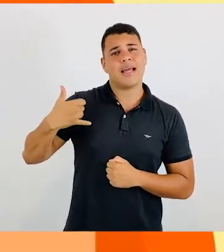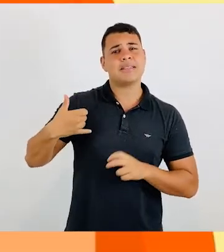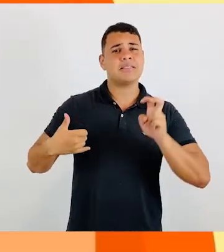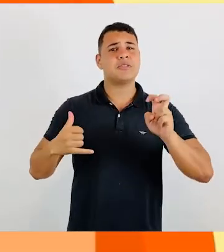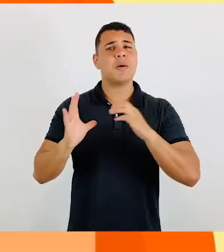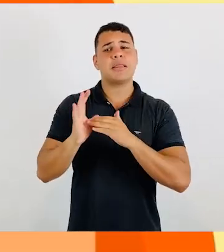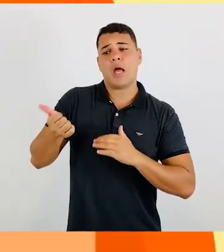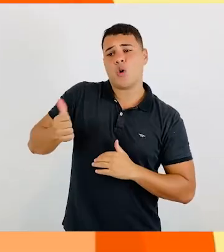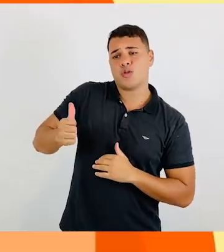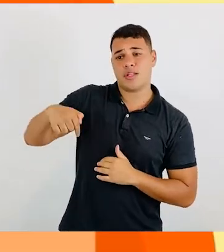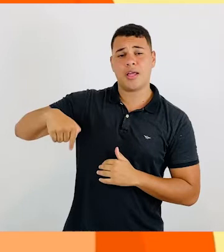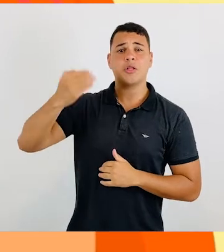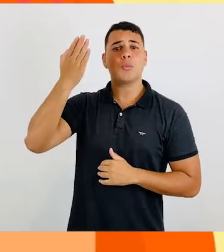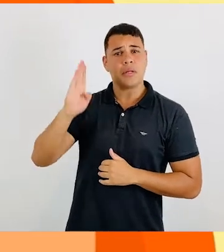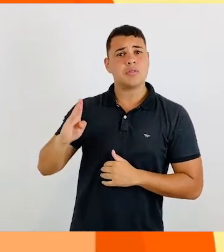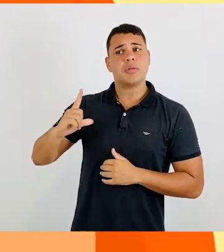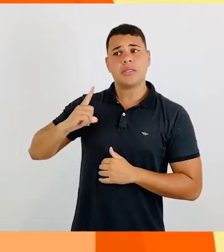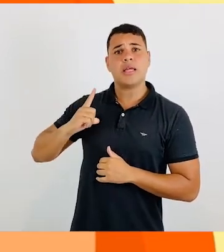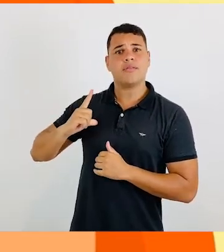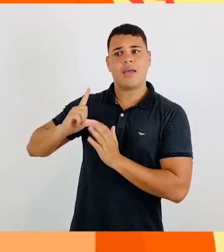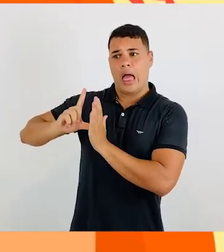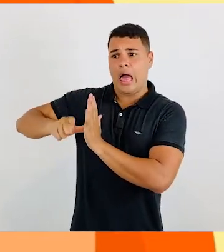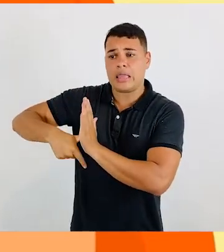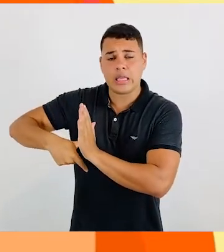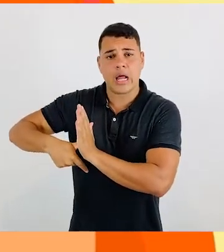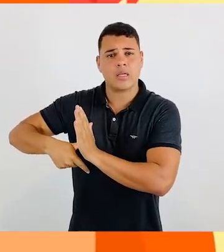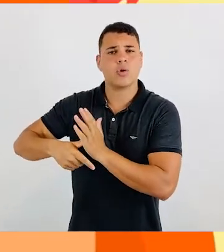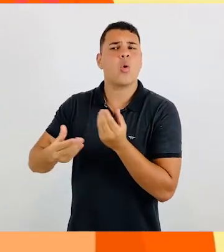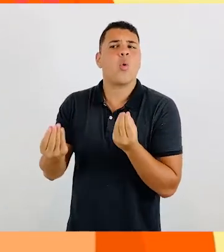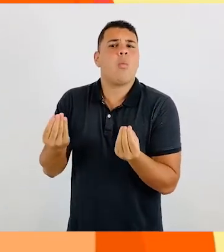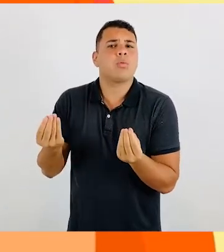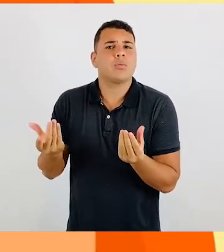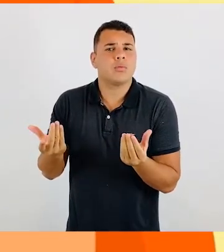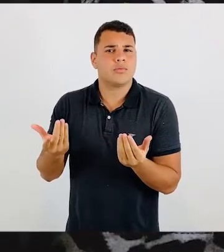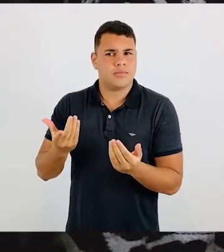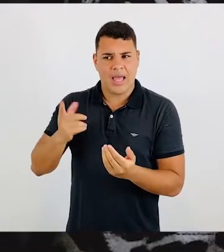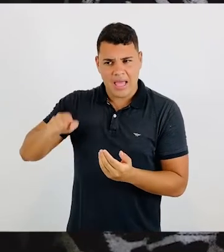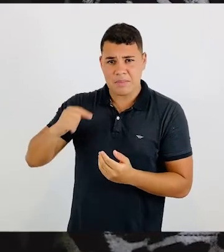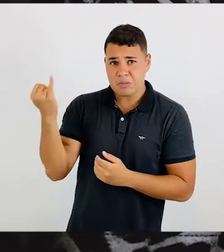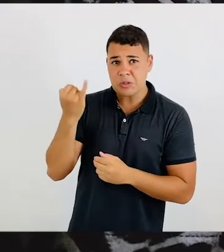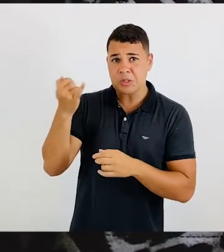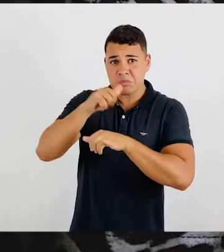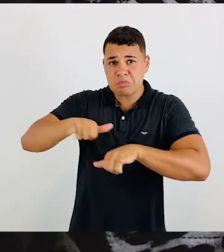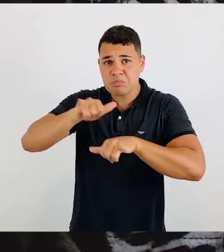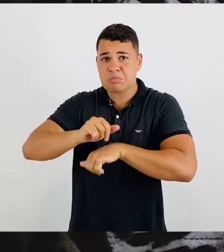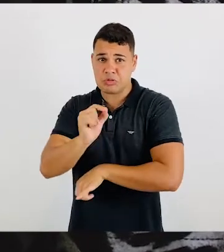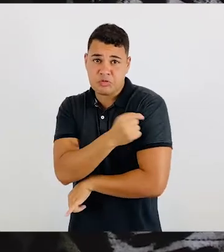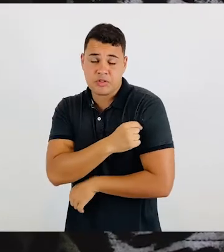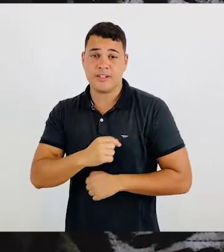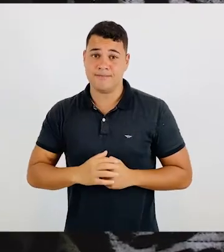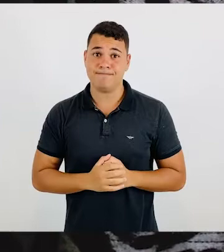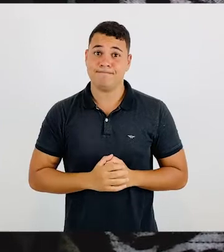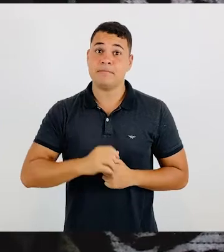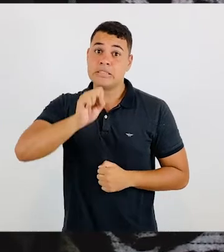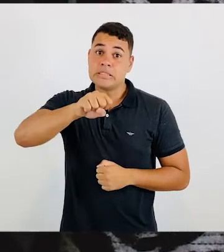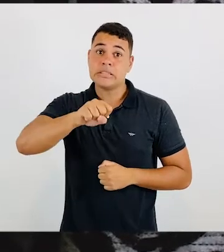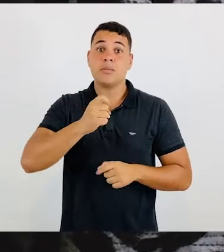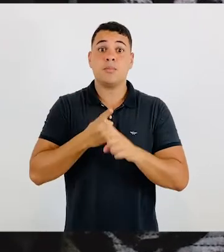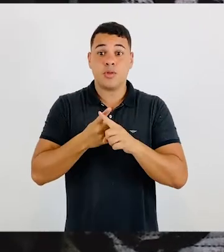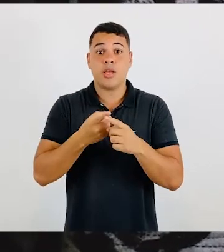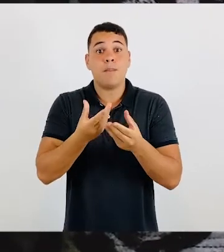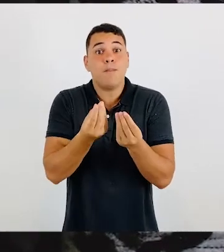do atraso na vacinação de crianças entre 5 e 11 anos no Brasil? As crianças vão voltar às aulas